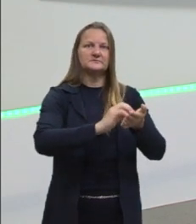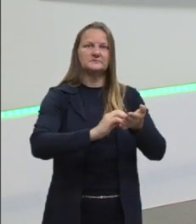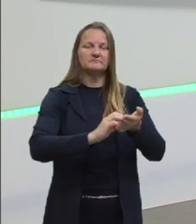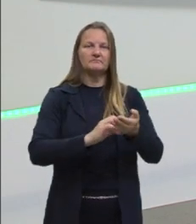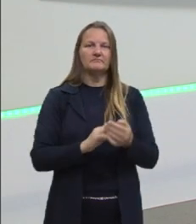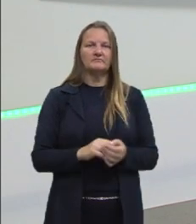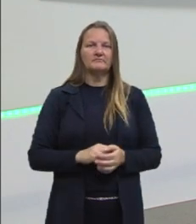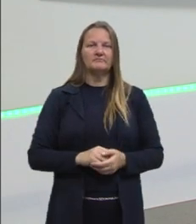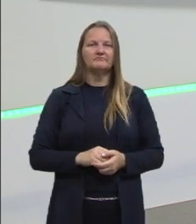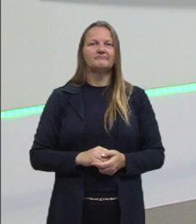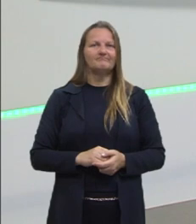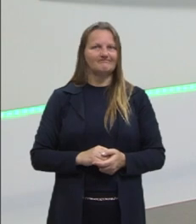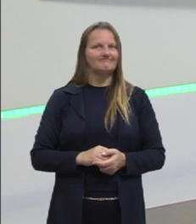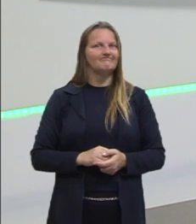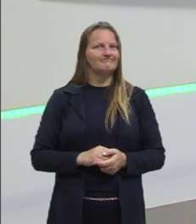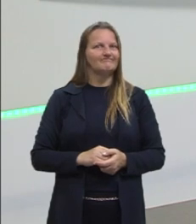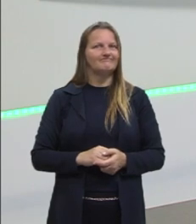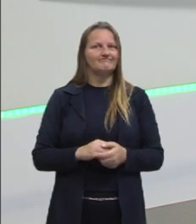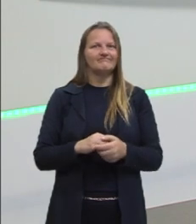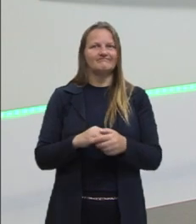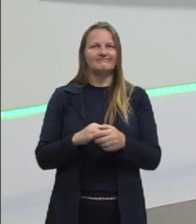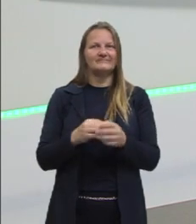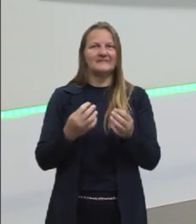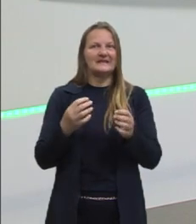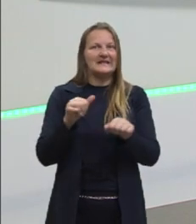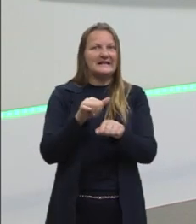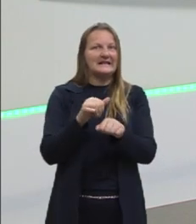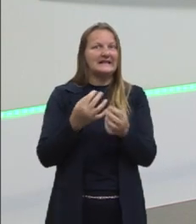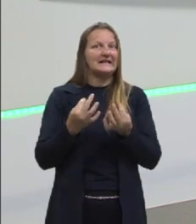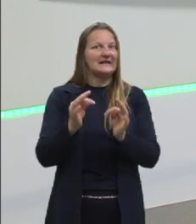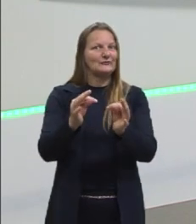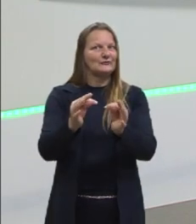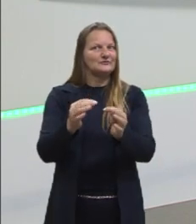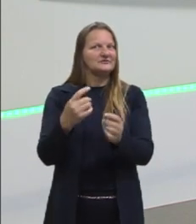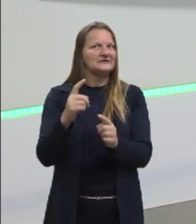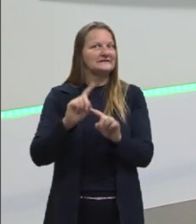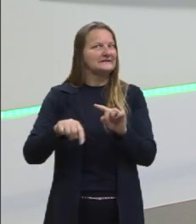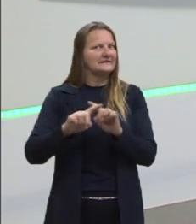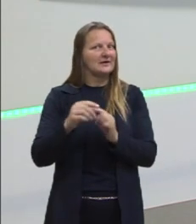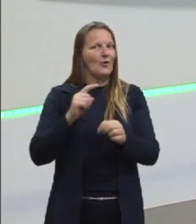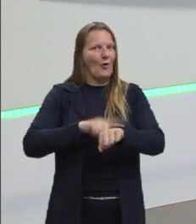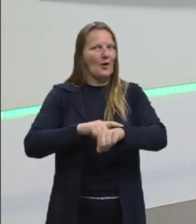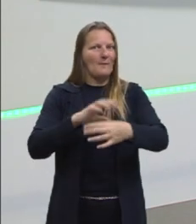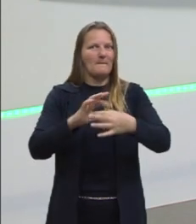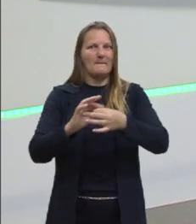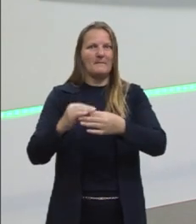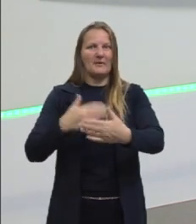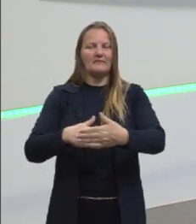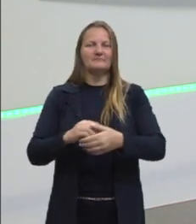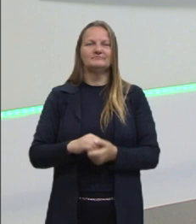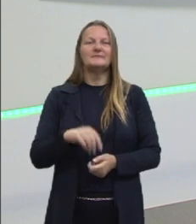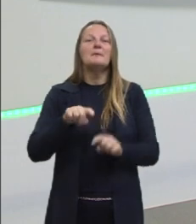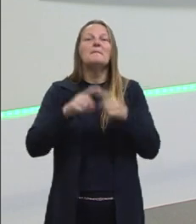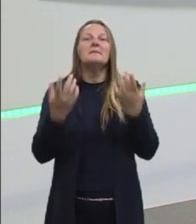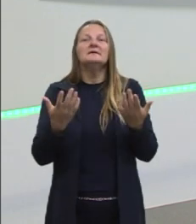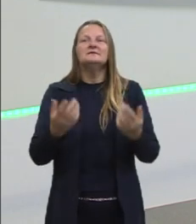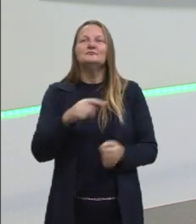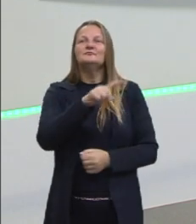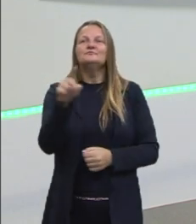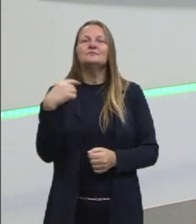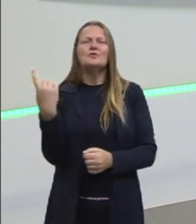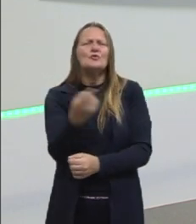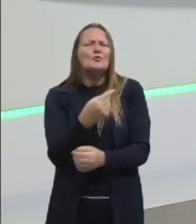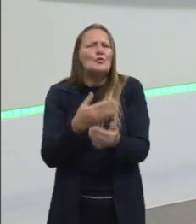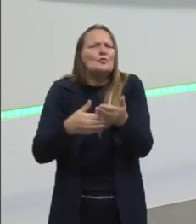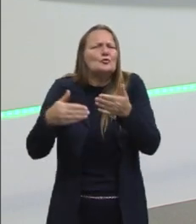operações fundamentais é super importante. Mas, aí, gente, o que é comum em todas as